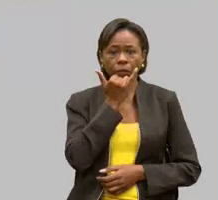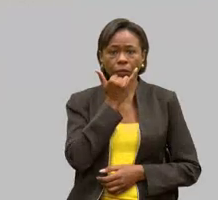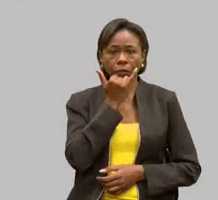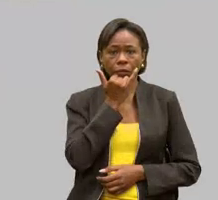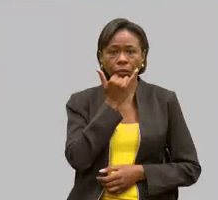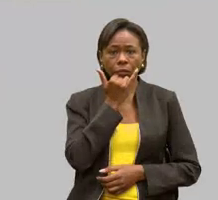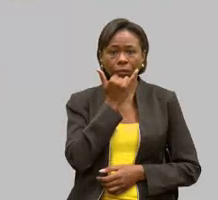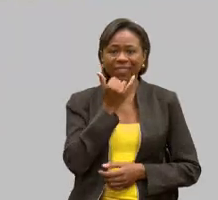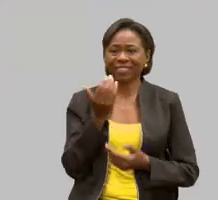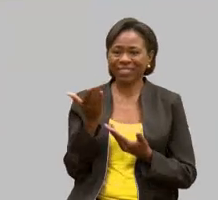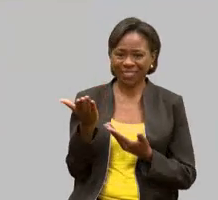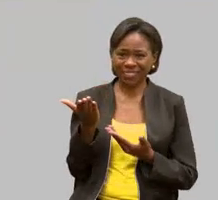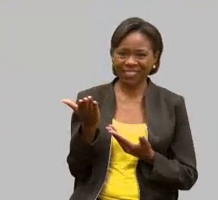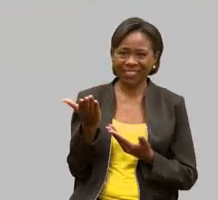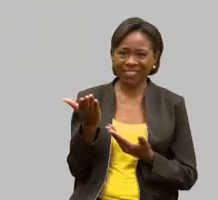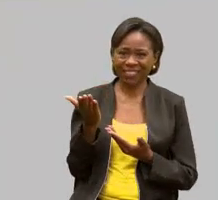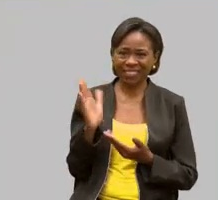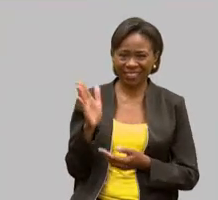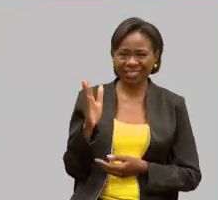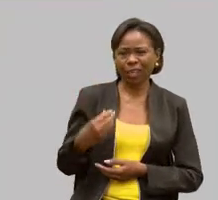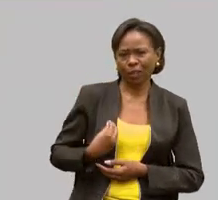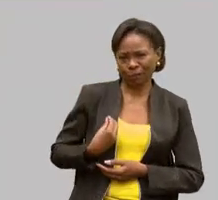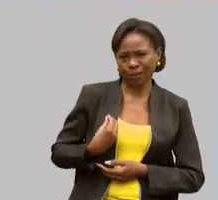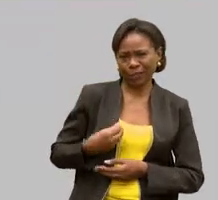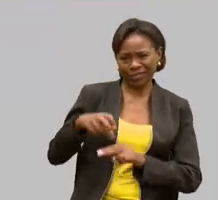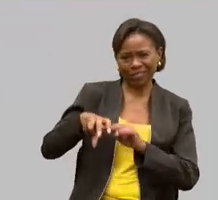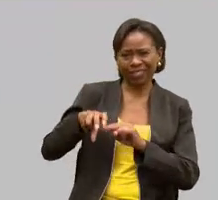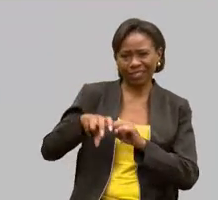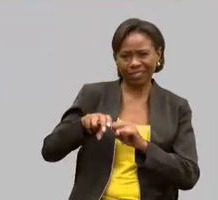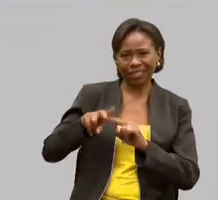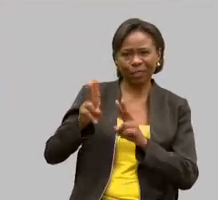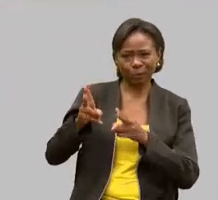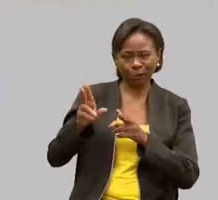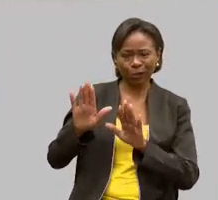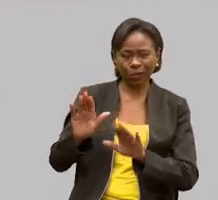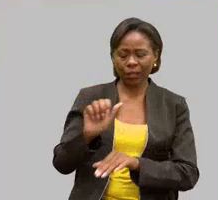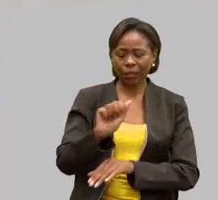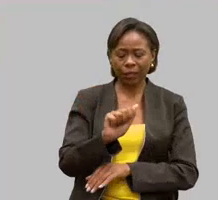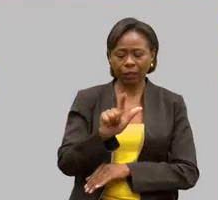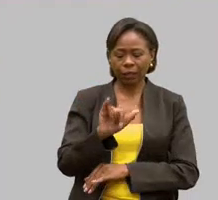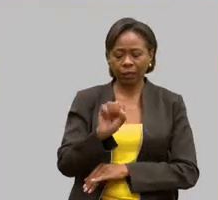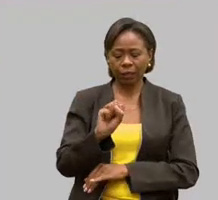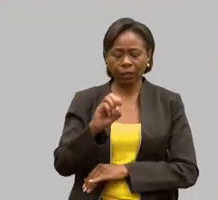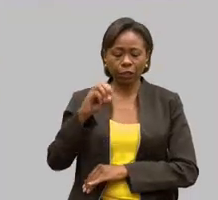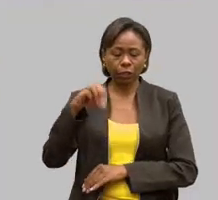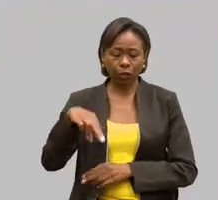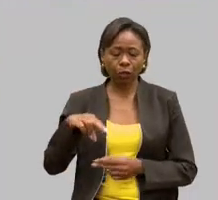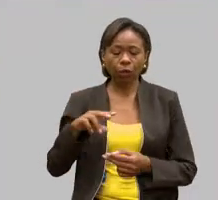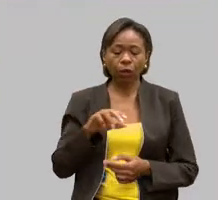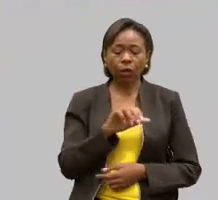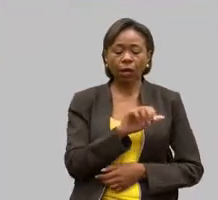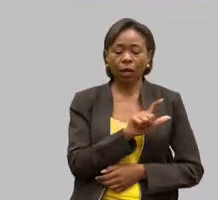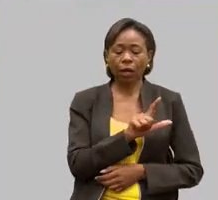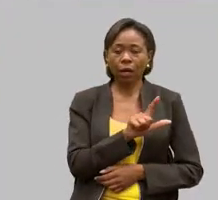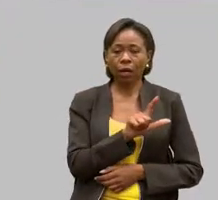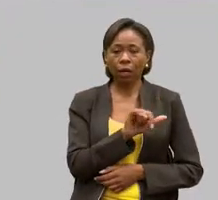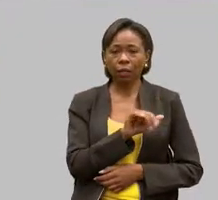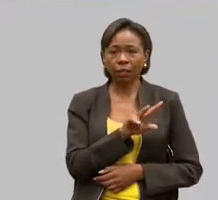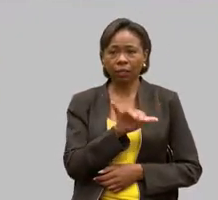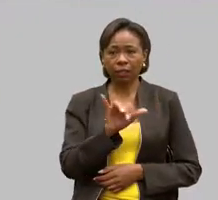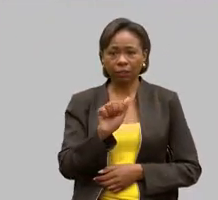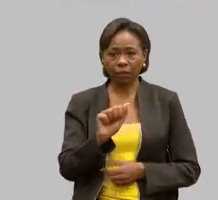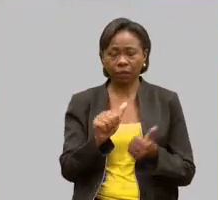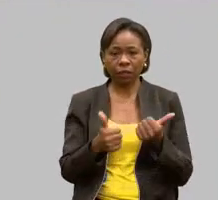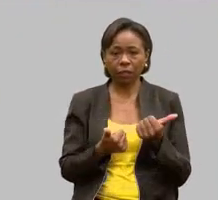já está no... Vamos continuar aí, Alisson. Alisson, Alívia Furtado Borges, assessora jurídica da